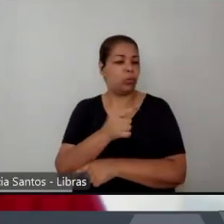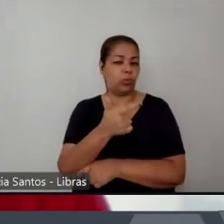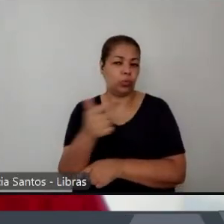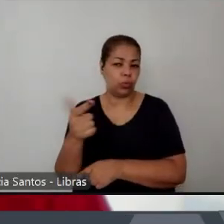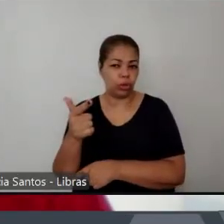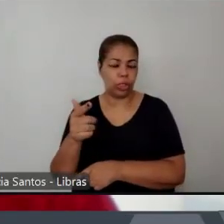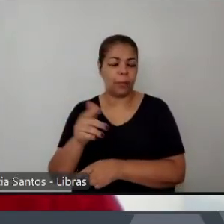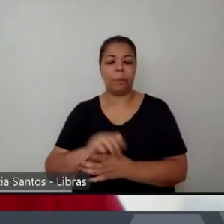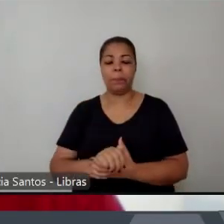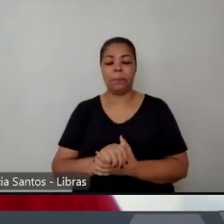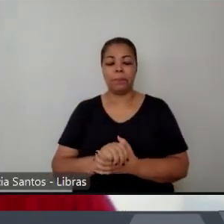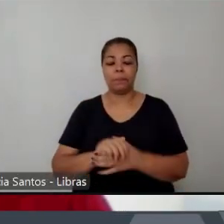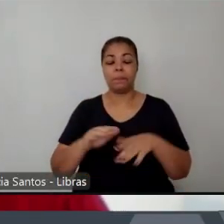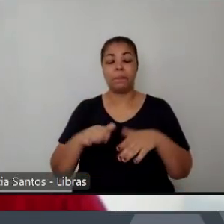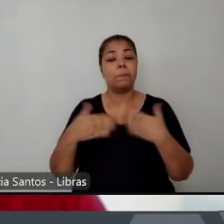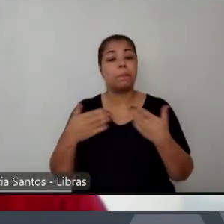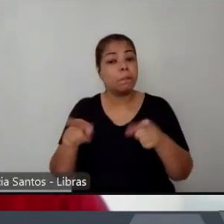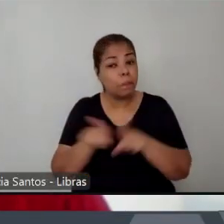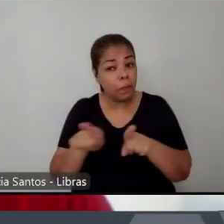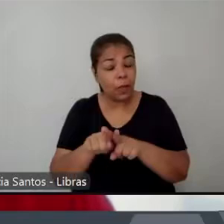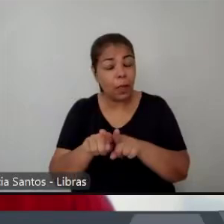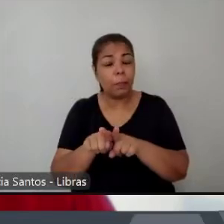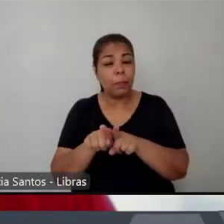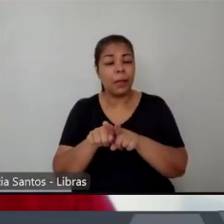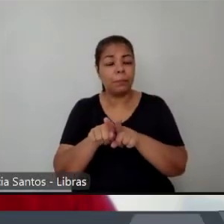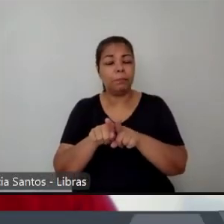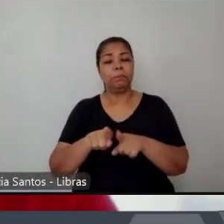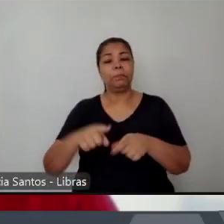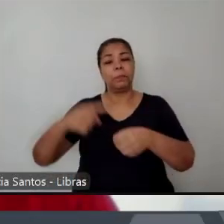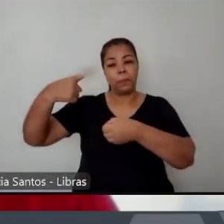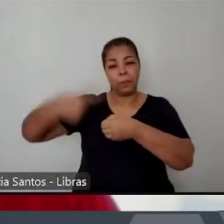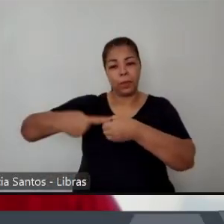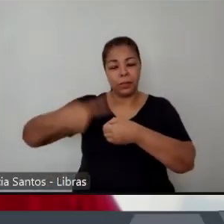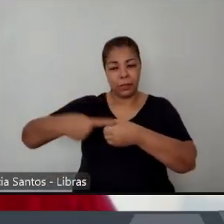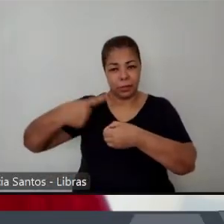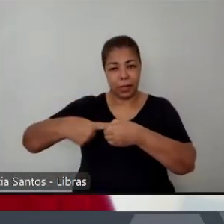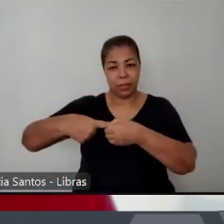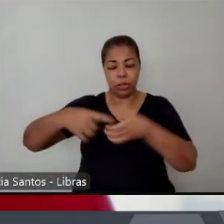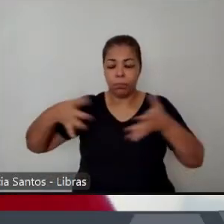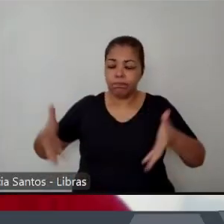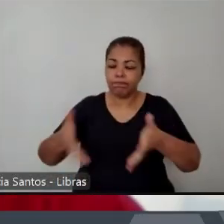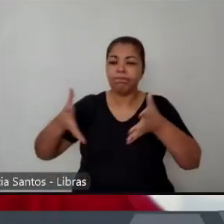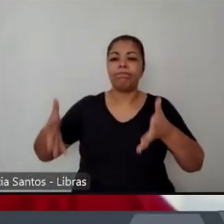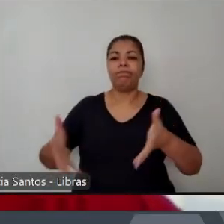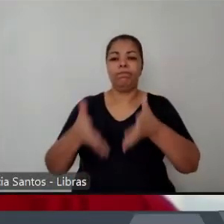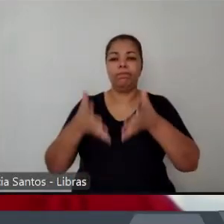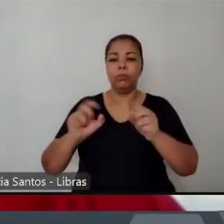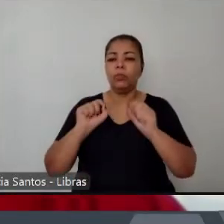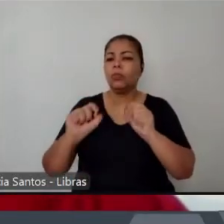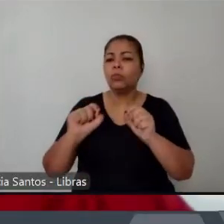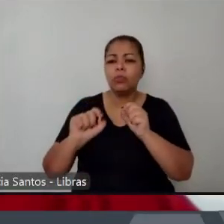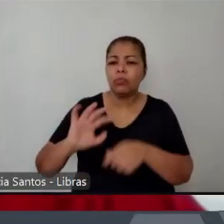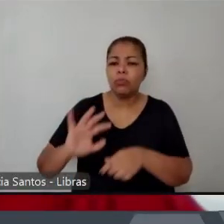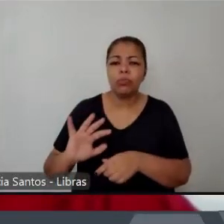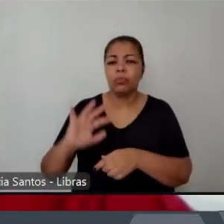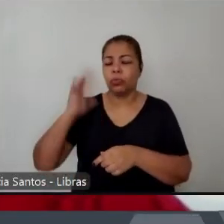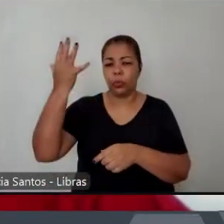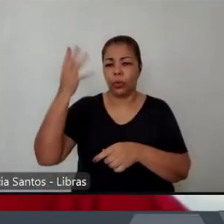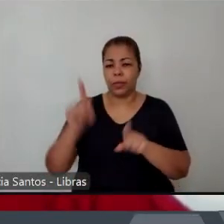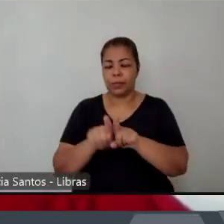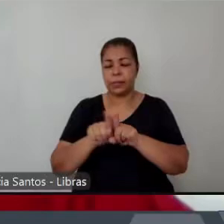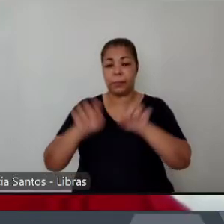nessa cidade de informação, o que acaba sendo a tônica da estrutura dessas